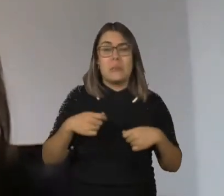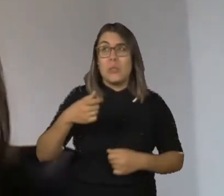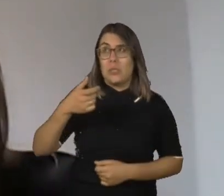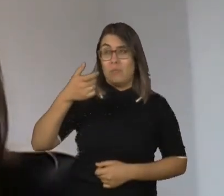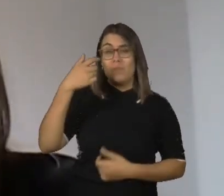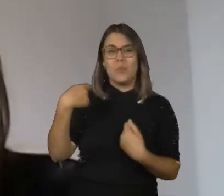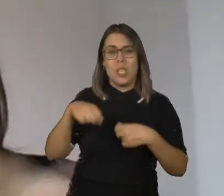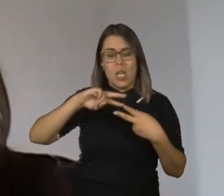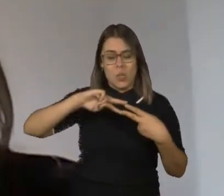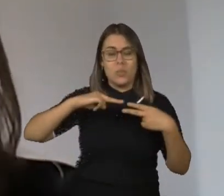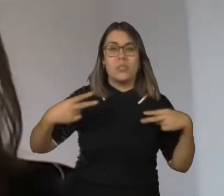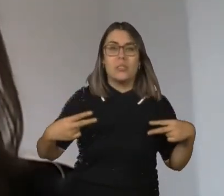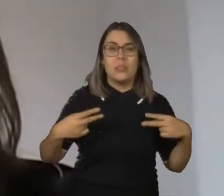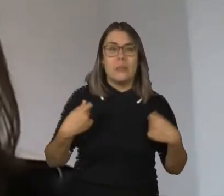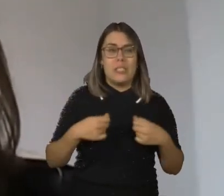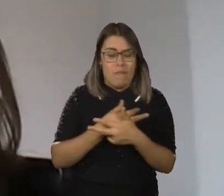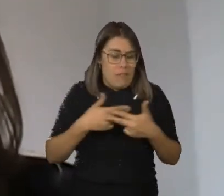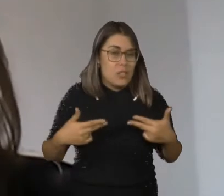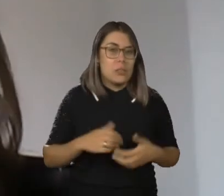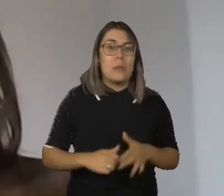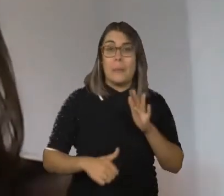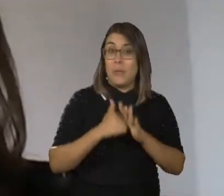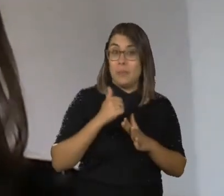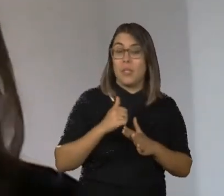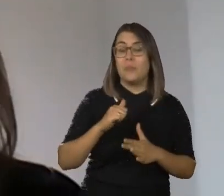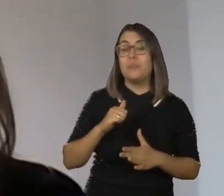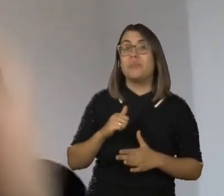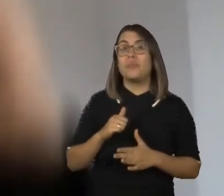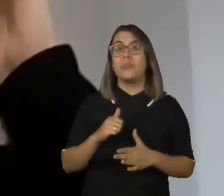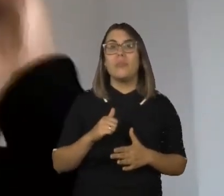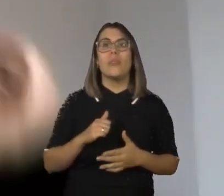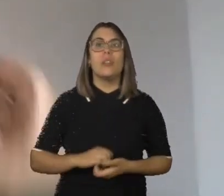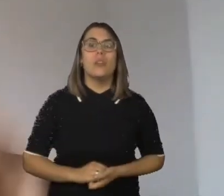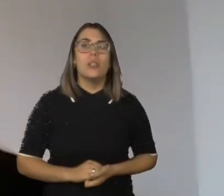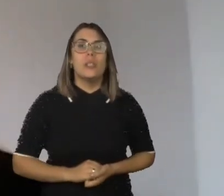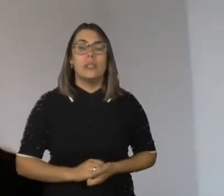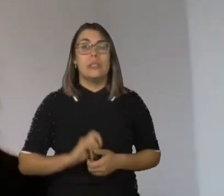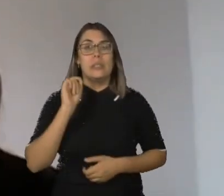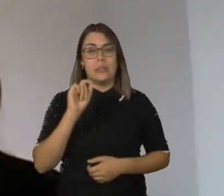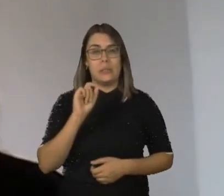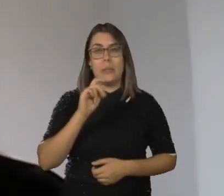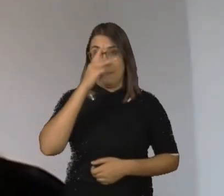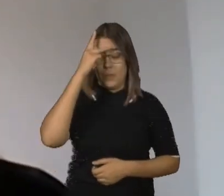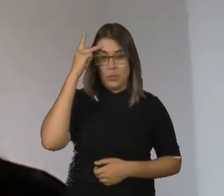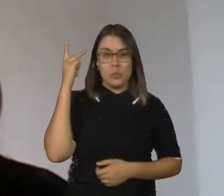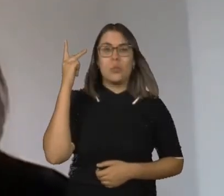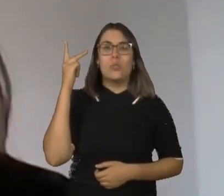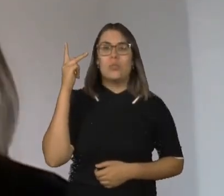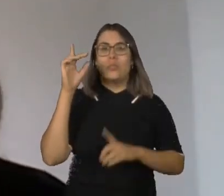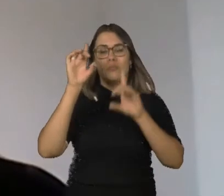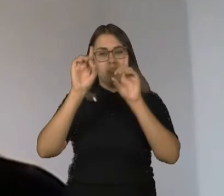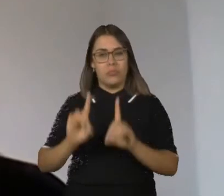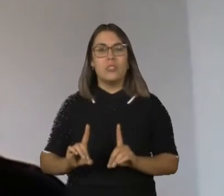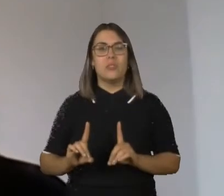síndrome nos permite várias coisas. Primeiro, nos permite outra possibilidade, que pessoas com a síndrome de Down possam não